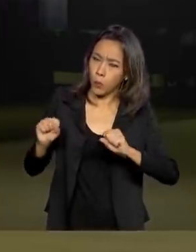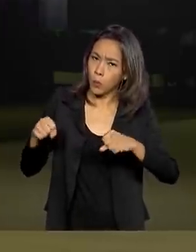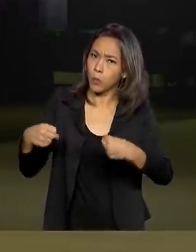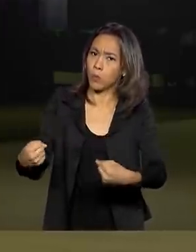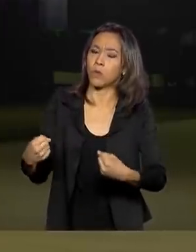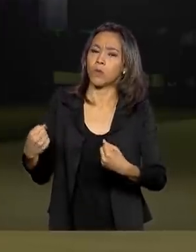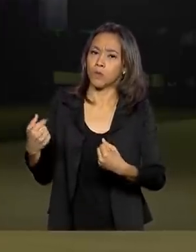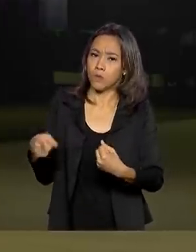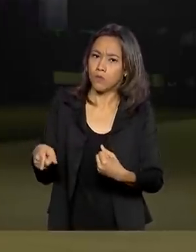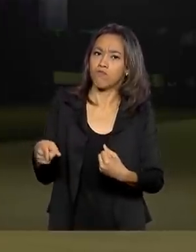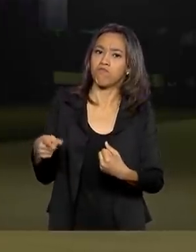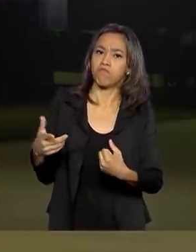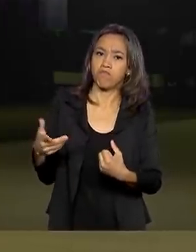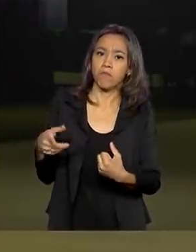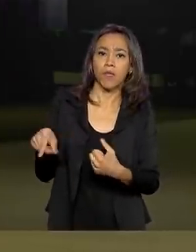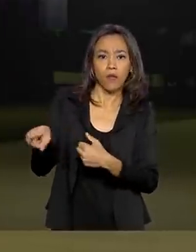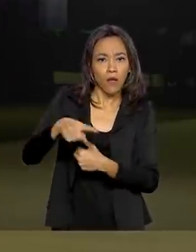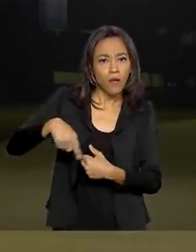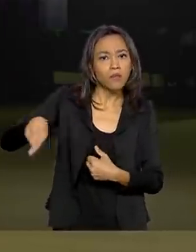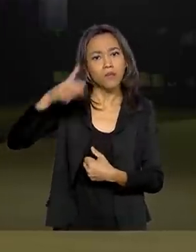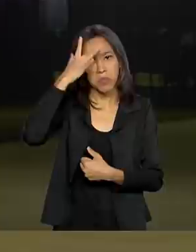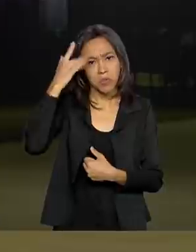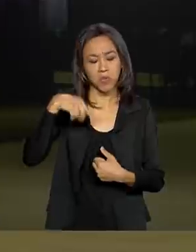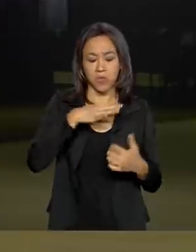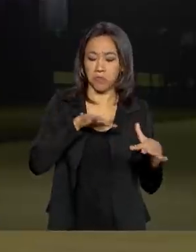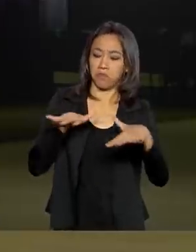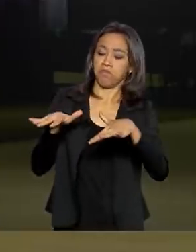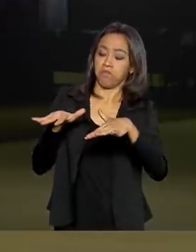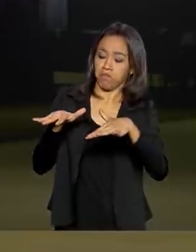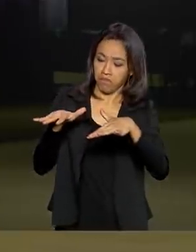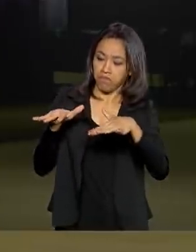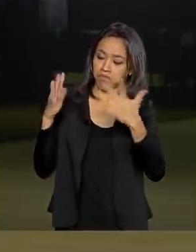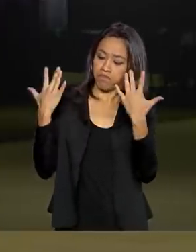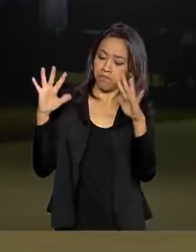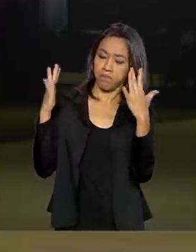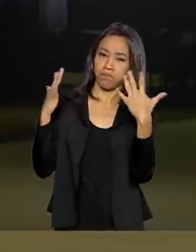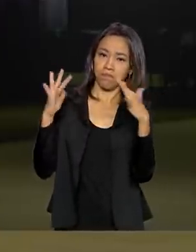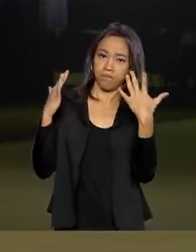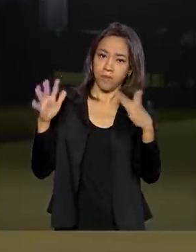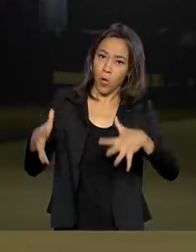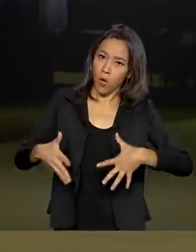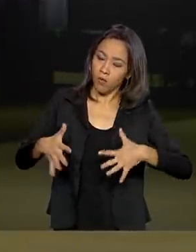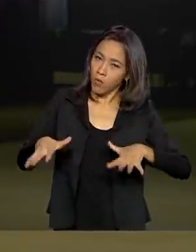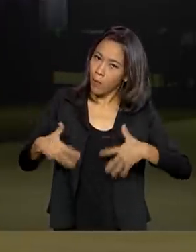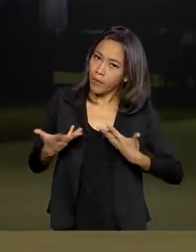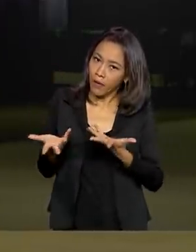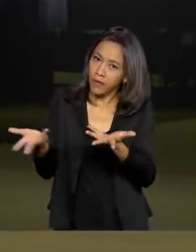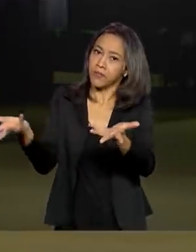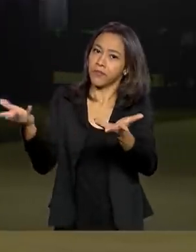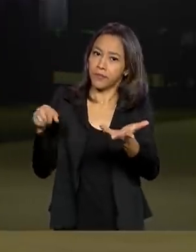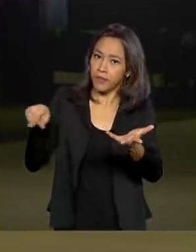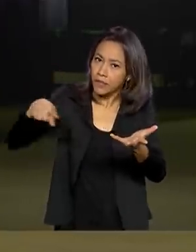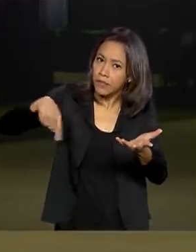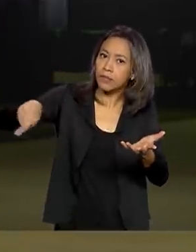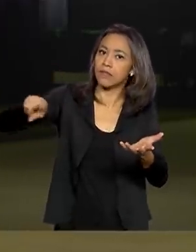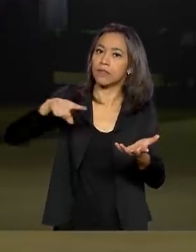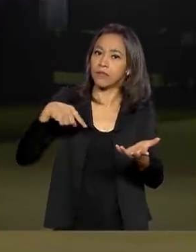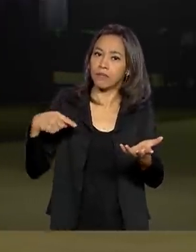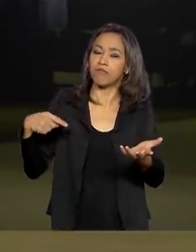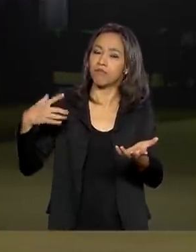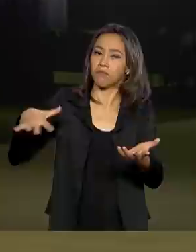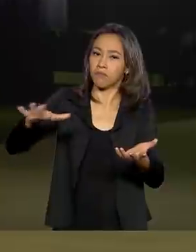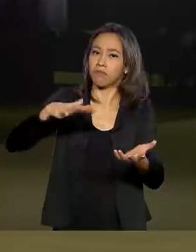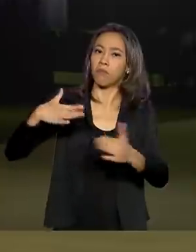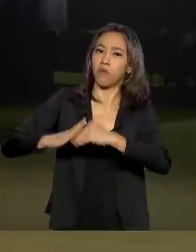muito esmero, e são credores de todo o nosso mérito, nossa homenagem, nossa, realmente,